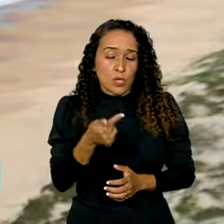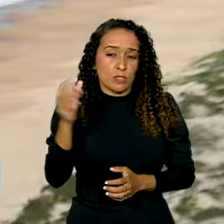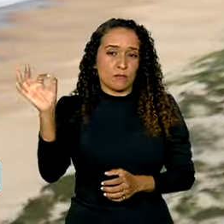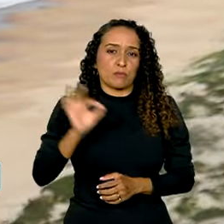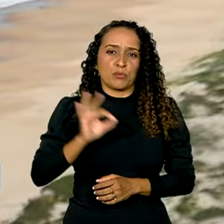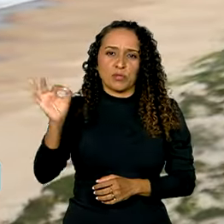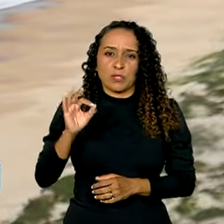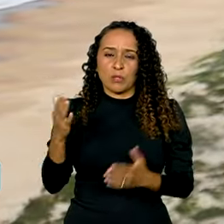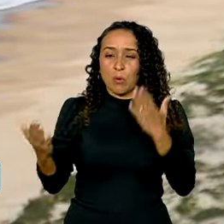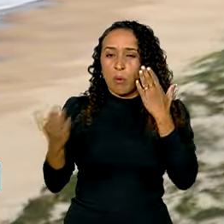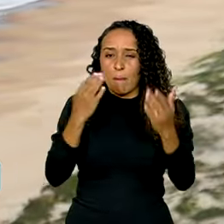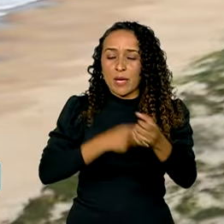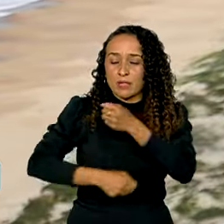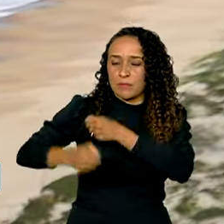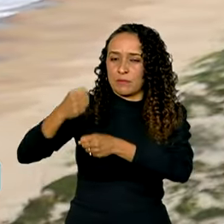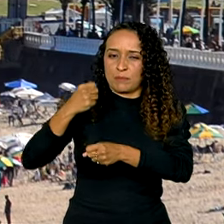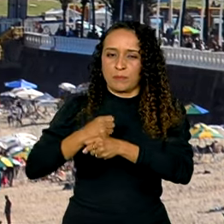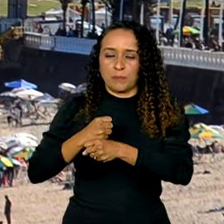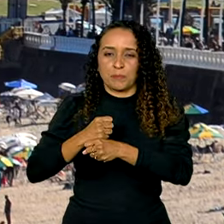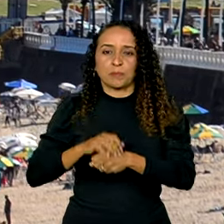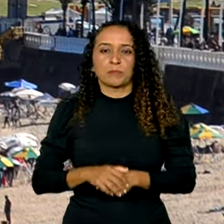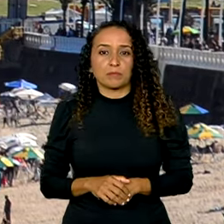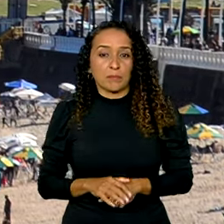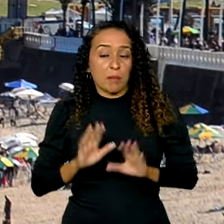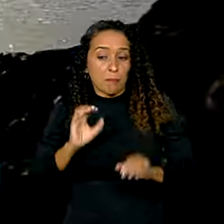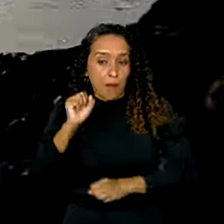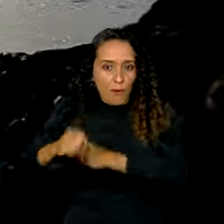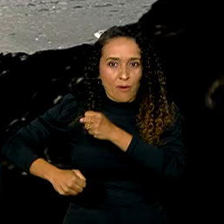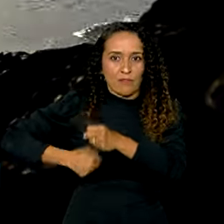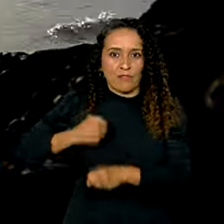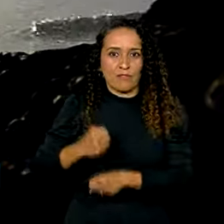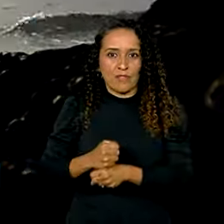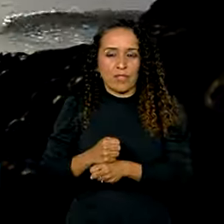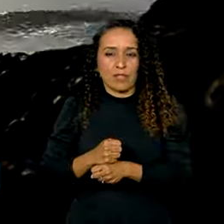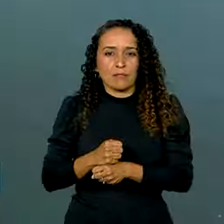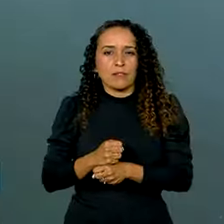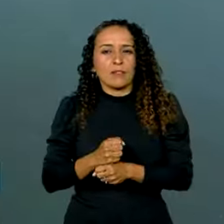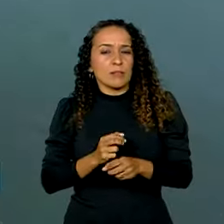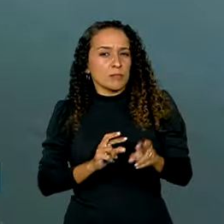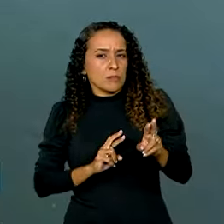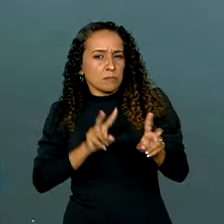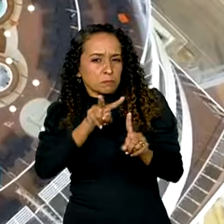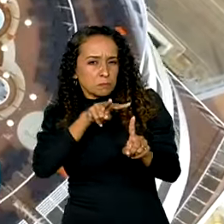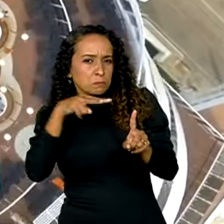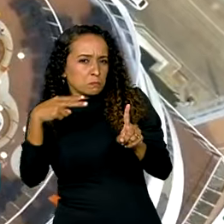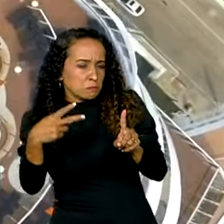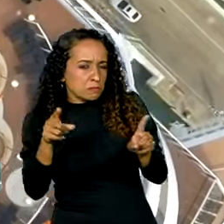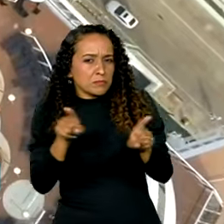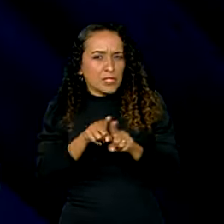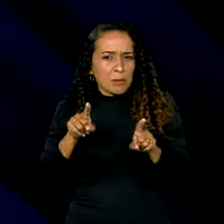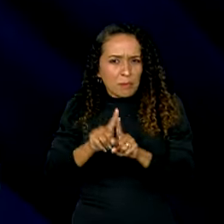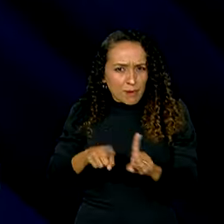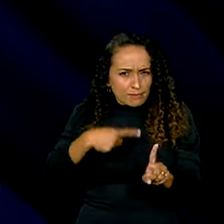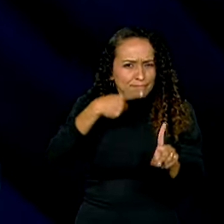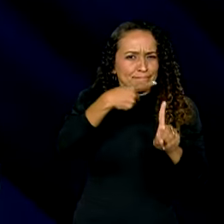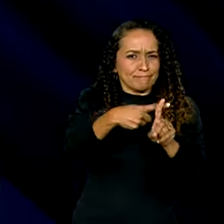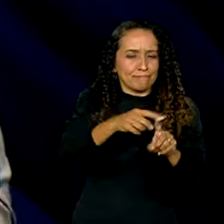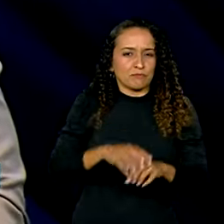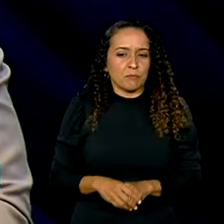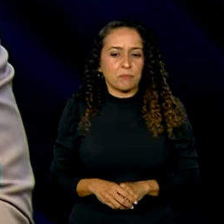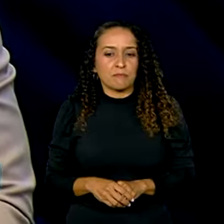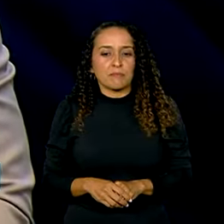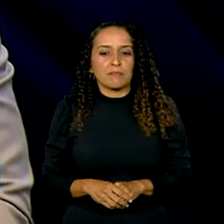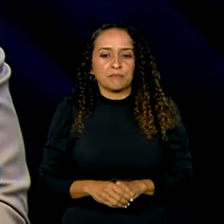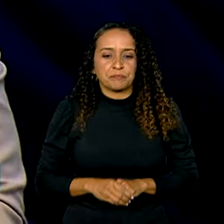em relação ao ano passado. E para o ano que vem, a perspectiva também é otimista. Segundo a